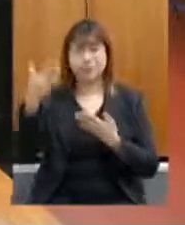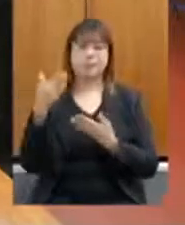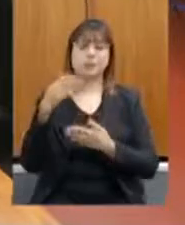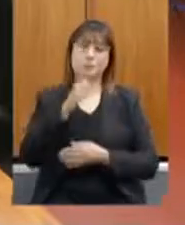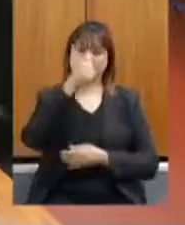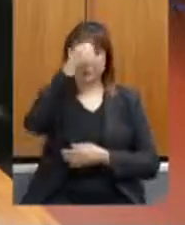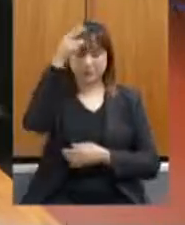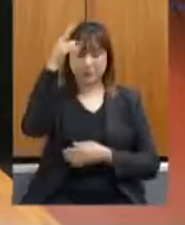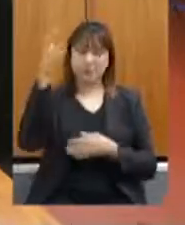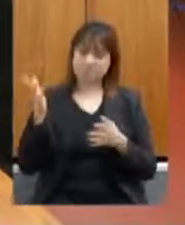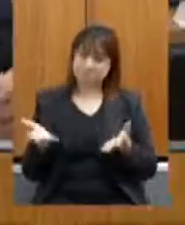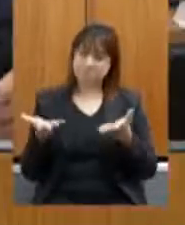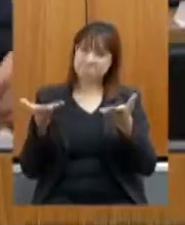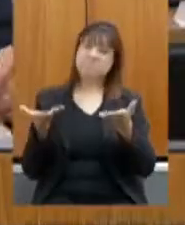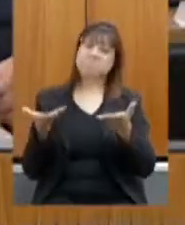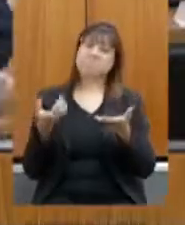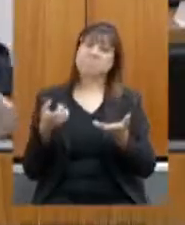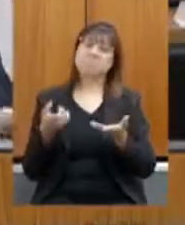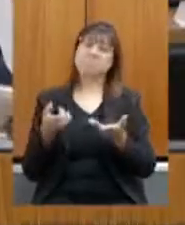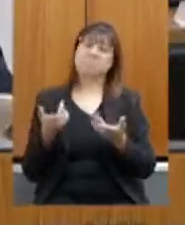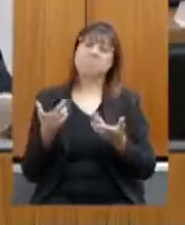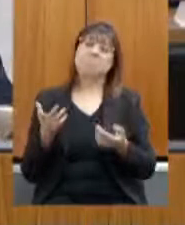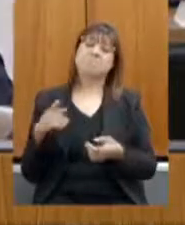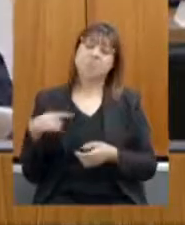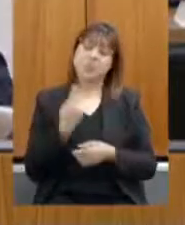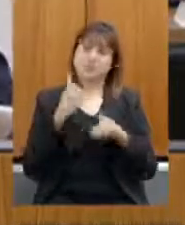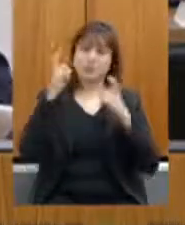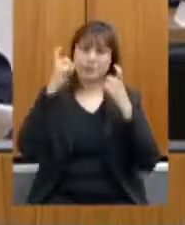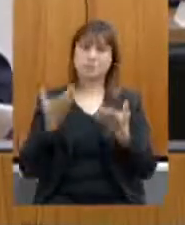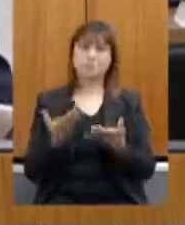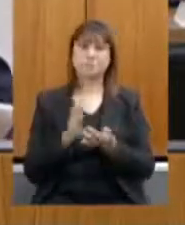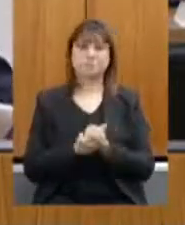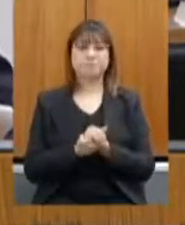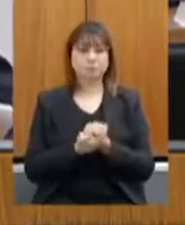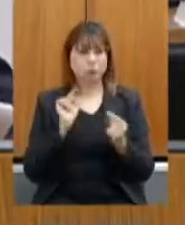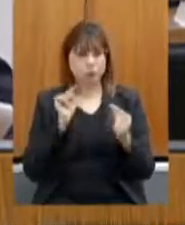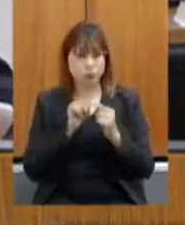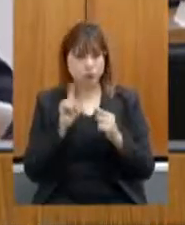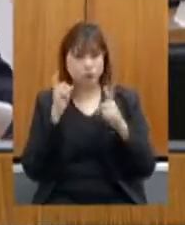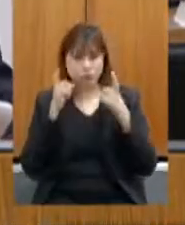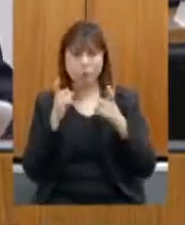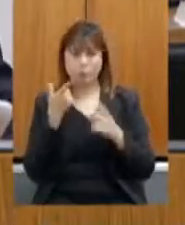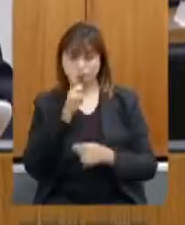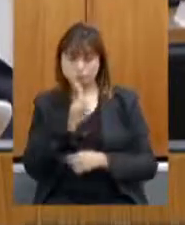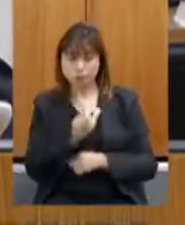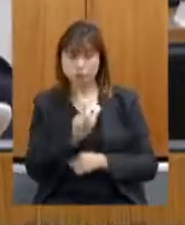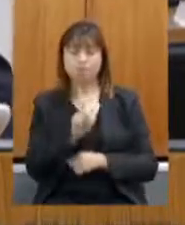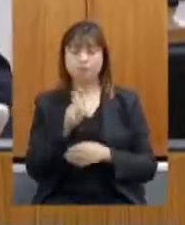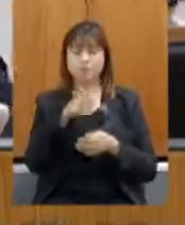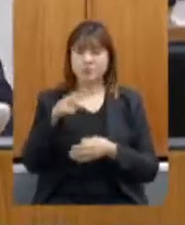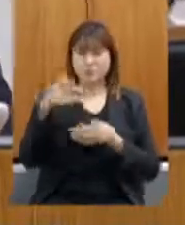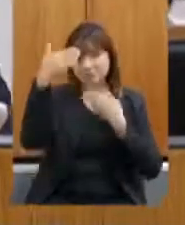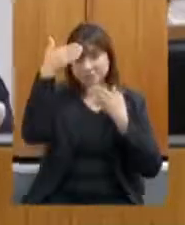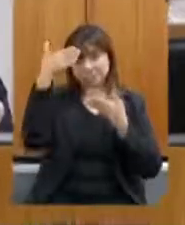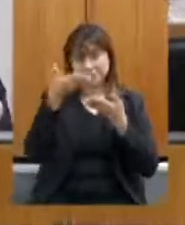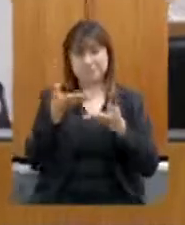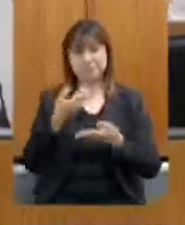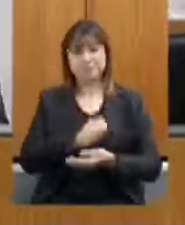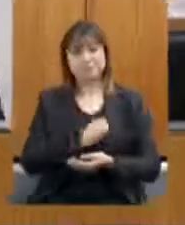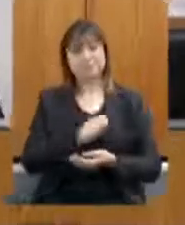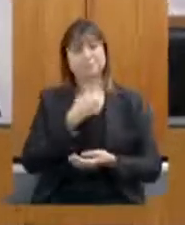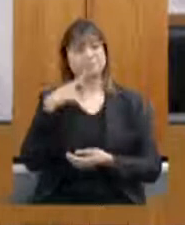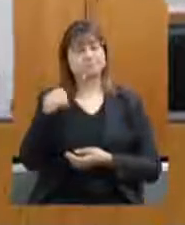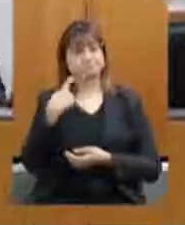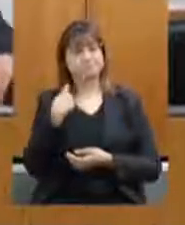prefeito enaltecendo e engrandecendo a nossa reunião então cumprida a finalidade da reunião a presidência agradece a presença dos